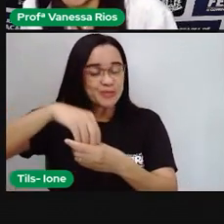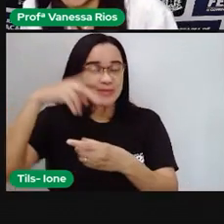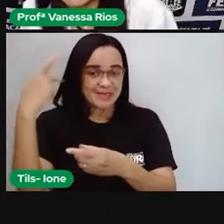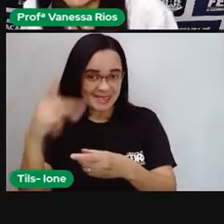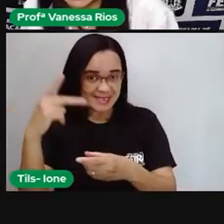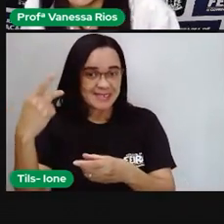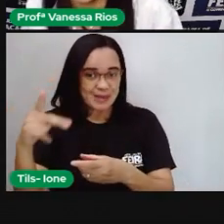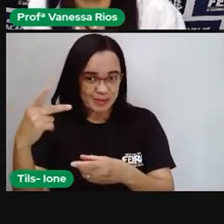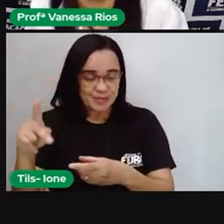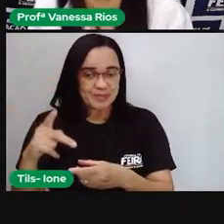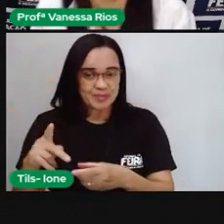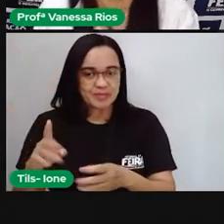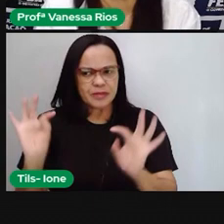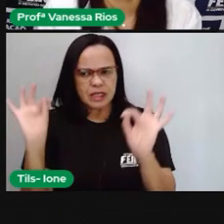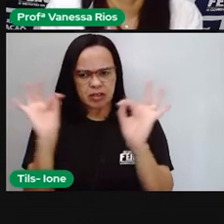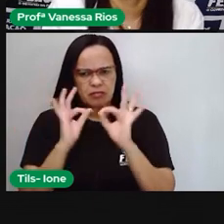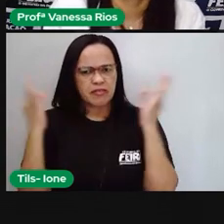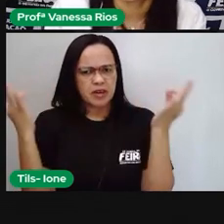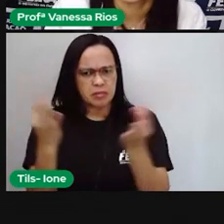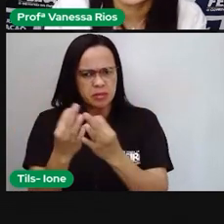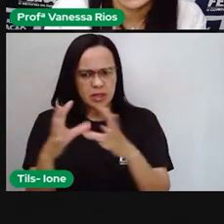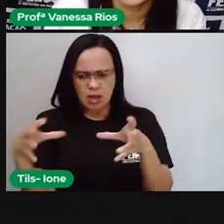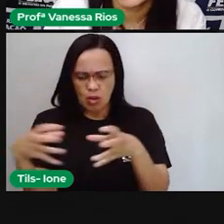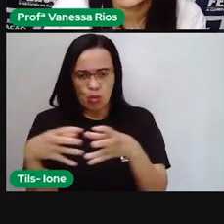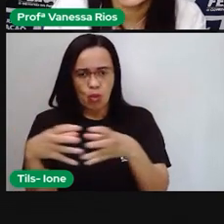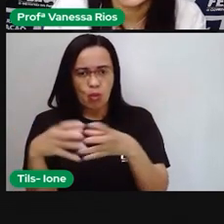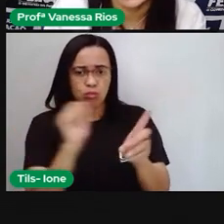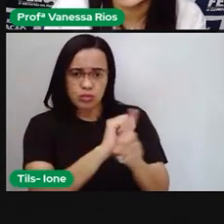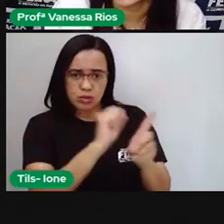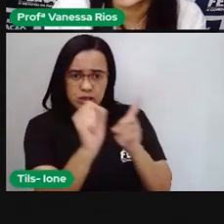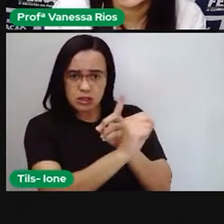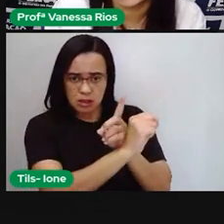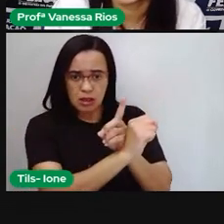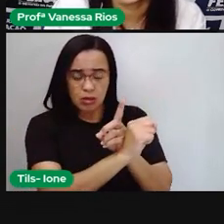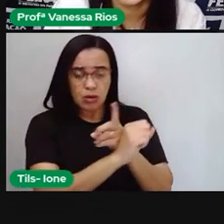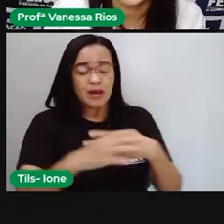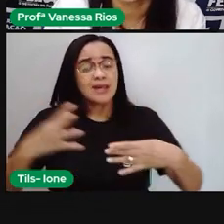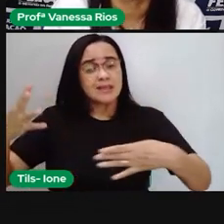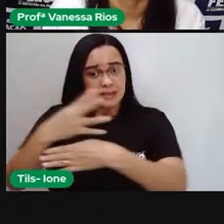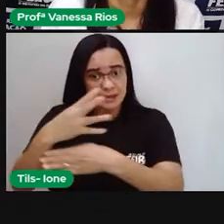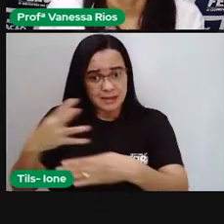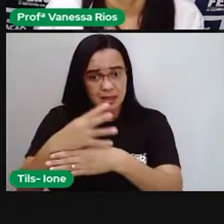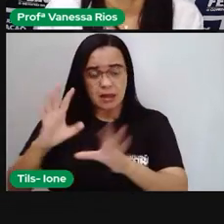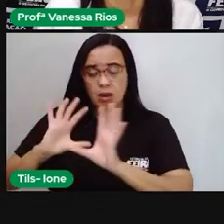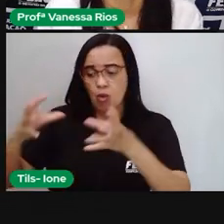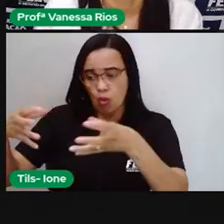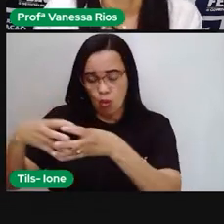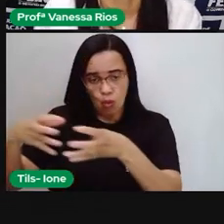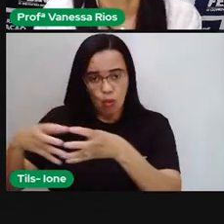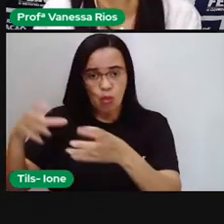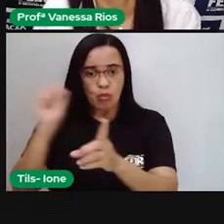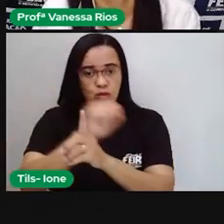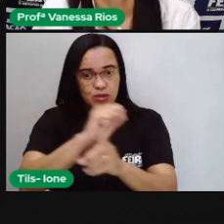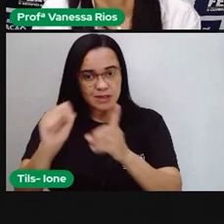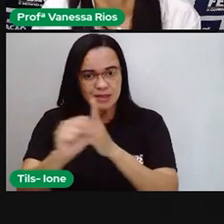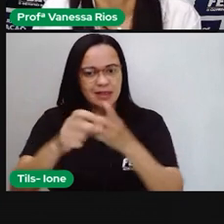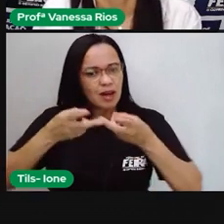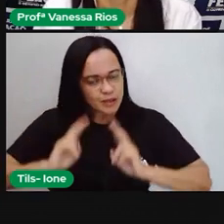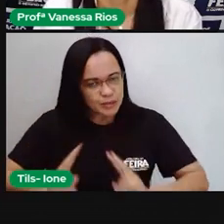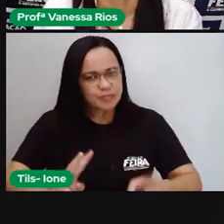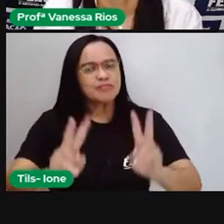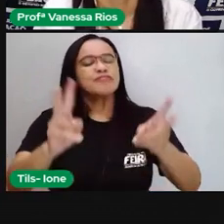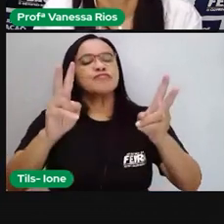social familiar, a faz parte de um grupo social na nossa cidade, na nossa comunidade e assim por diante.